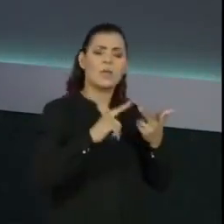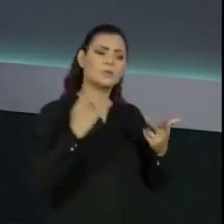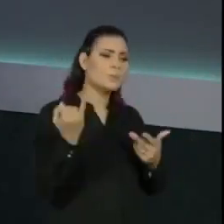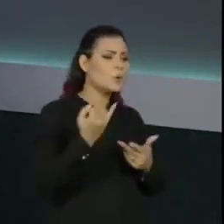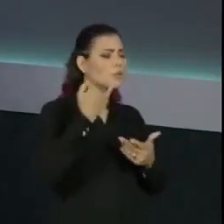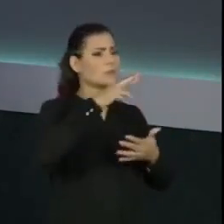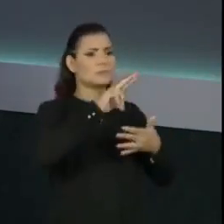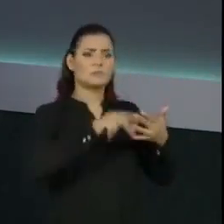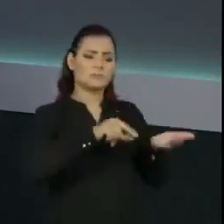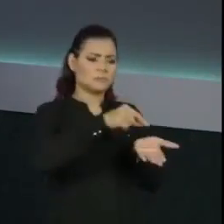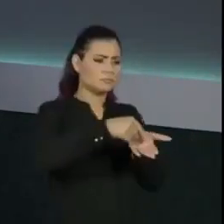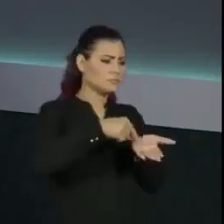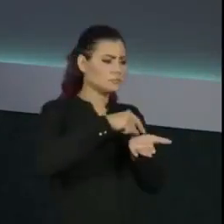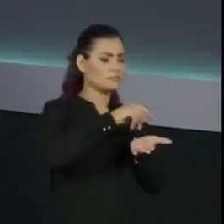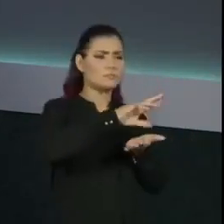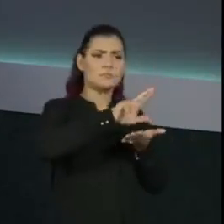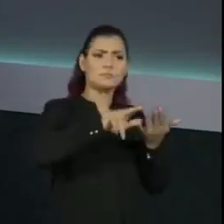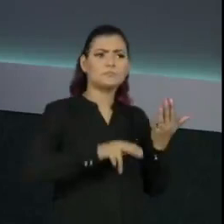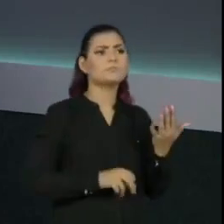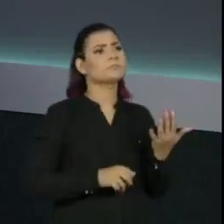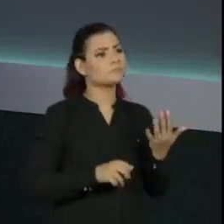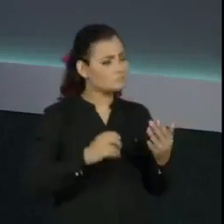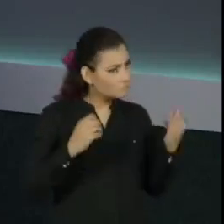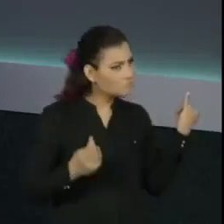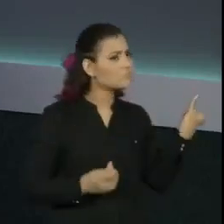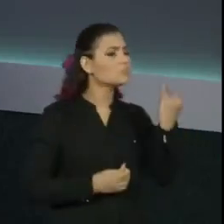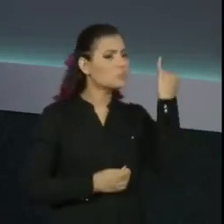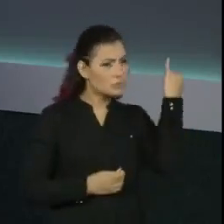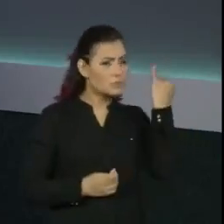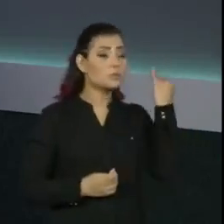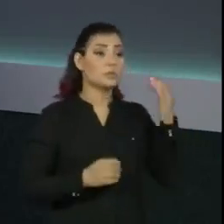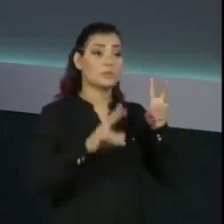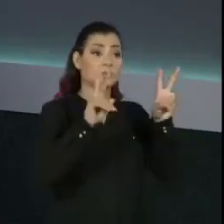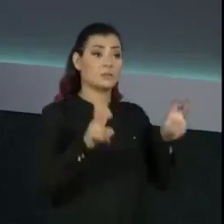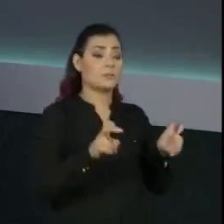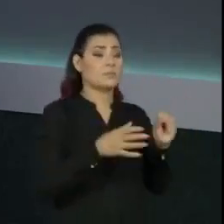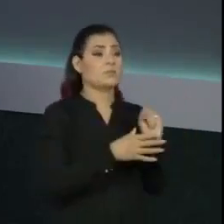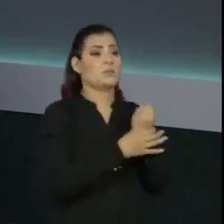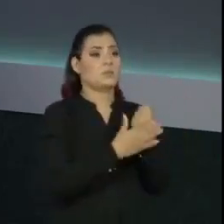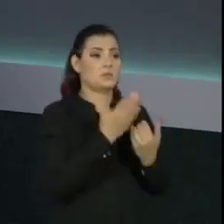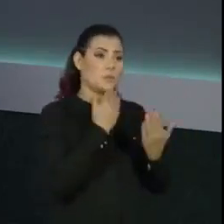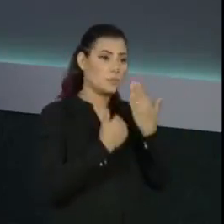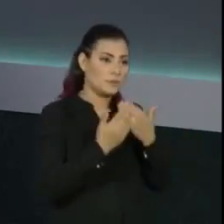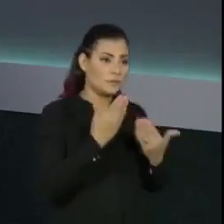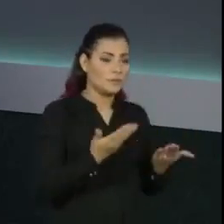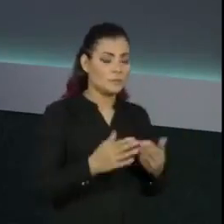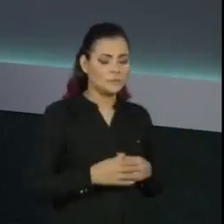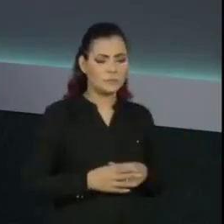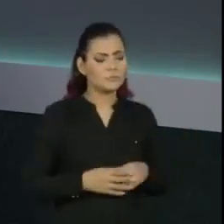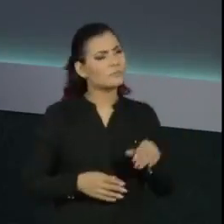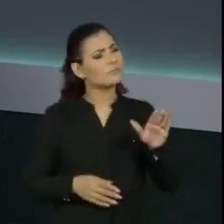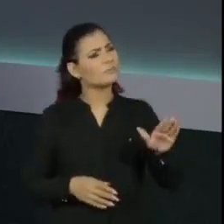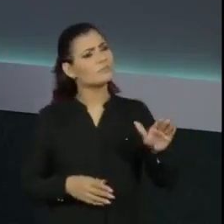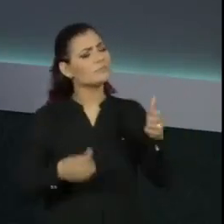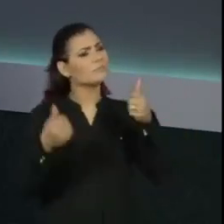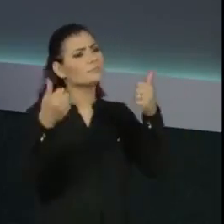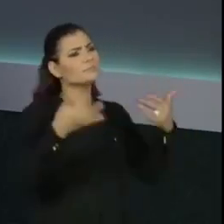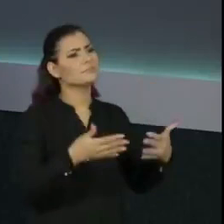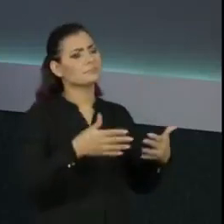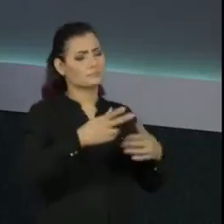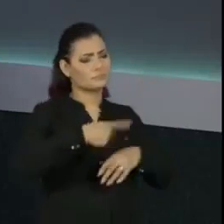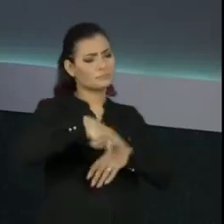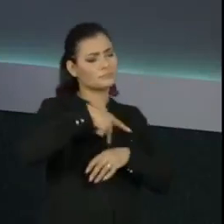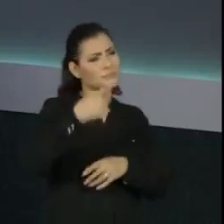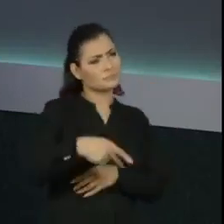fundamentalmente, grãos, que é um componente importante quando a gente fala de segurança alimentar. Como é que se explica que, num país